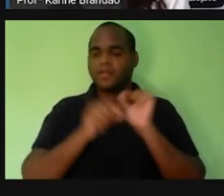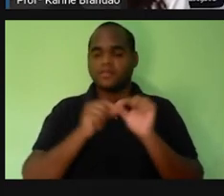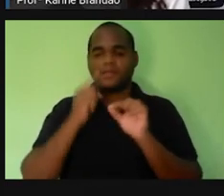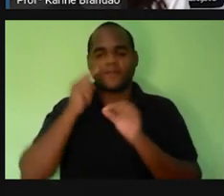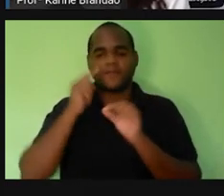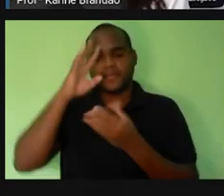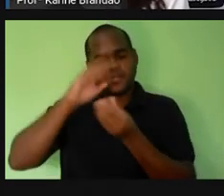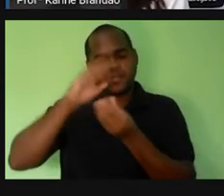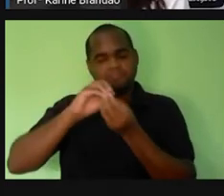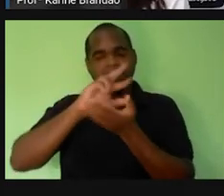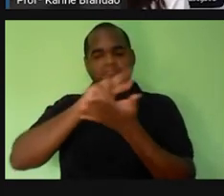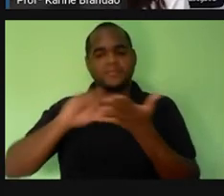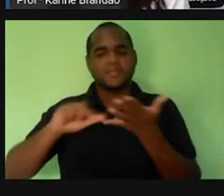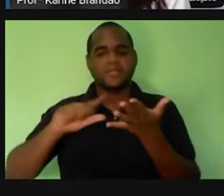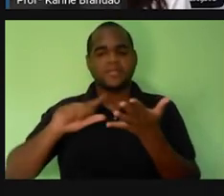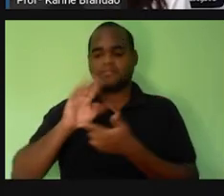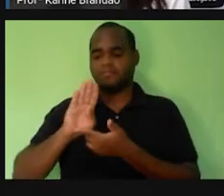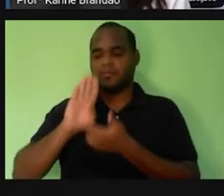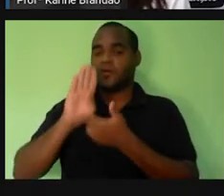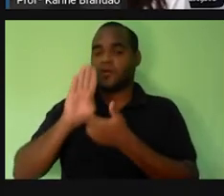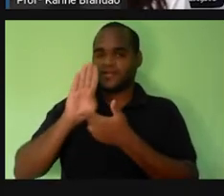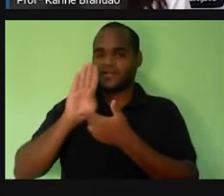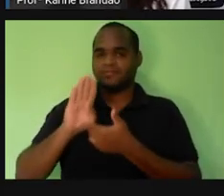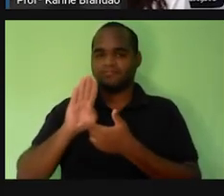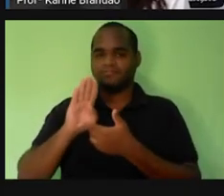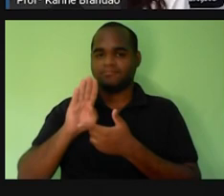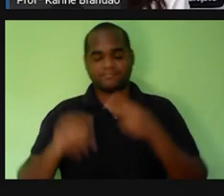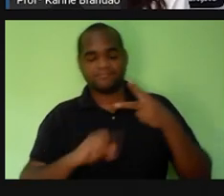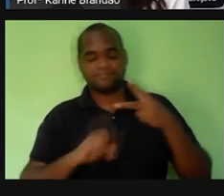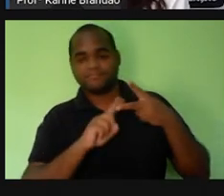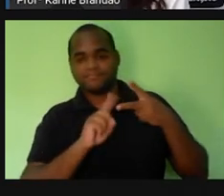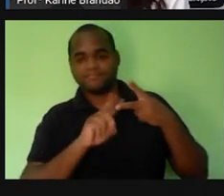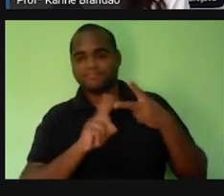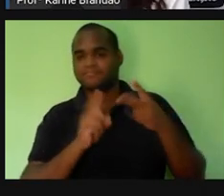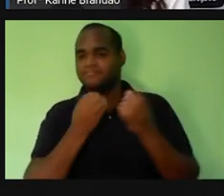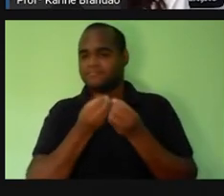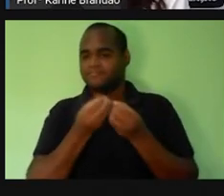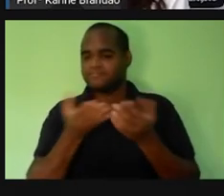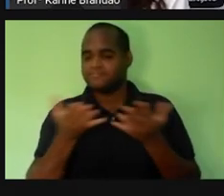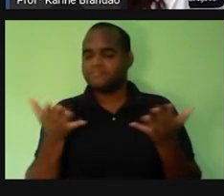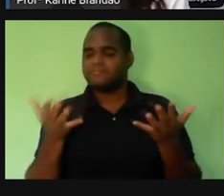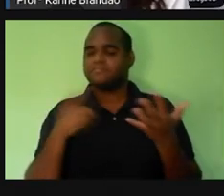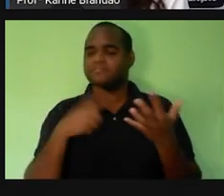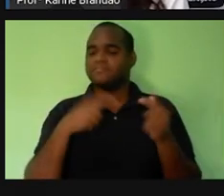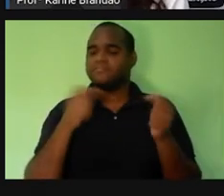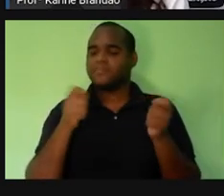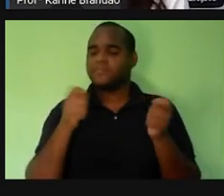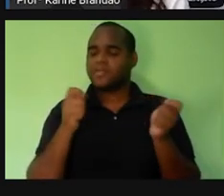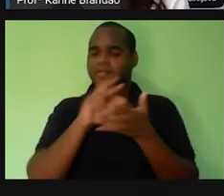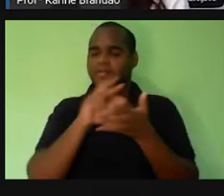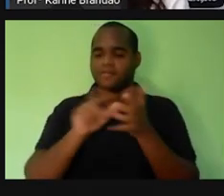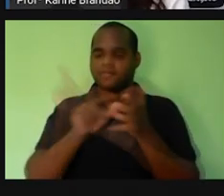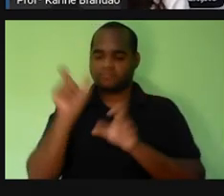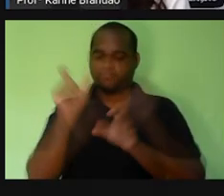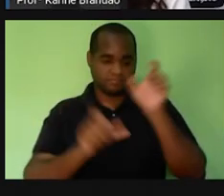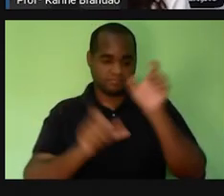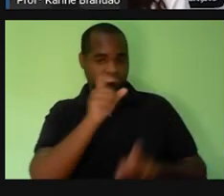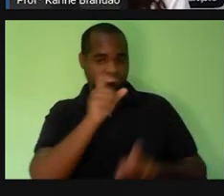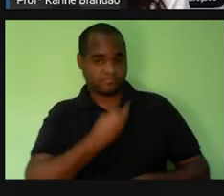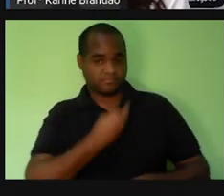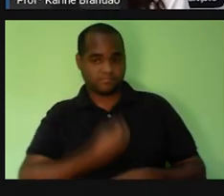diversidade biológica. Segundo, descrever as características dos seres vivos.